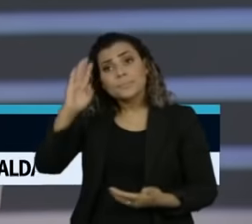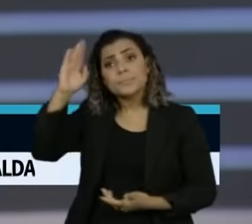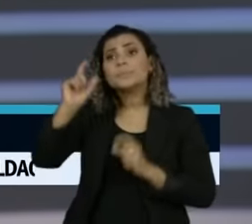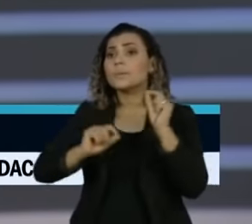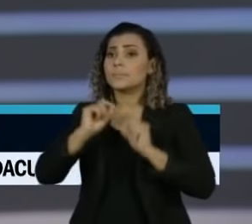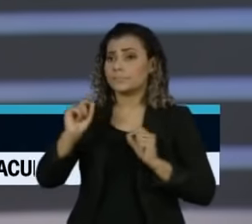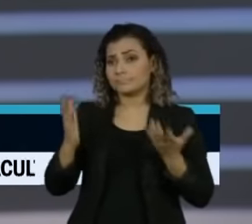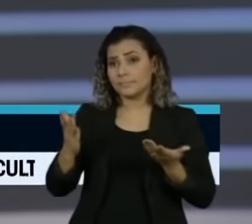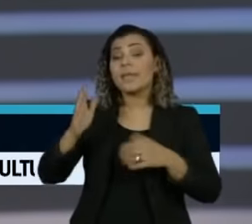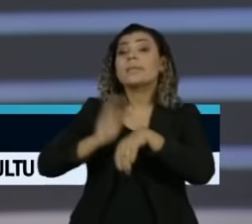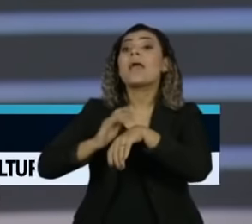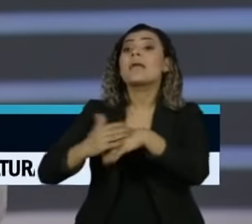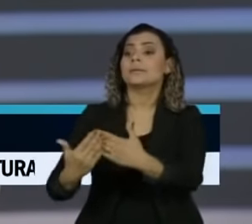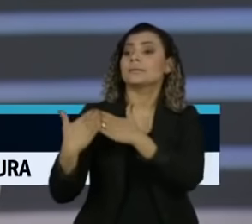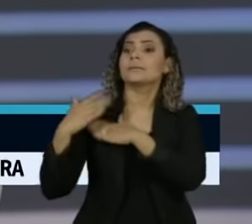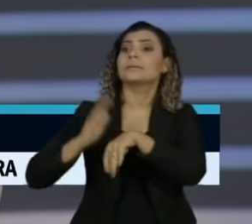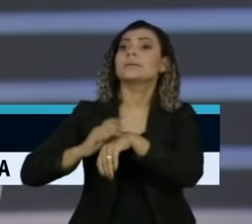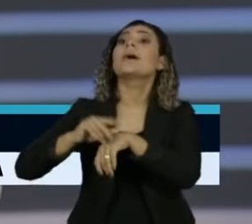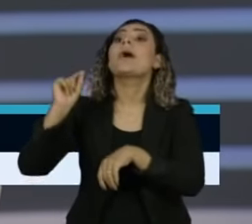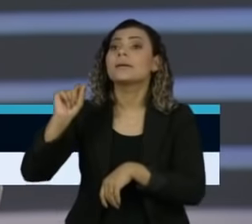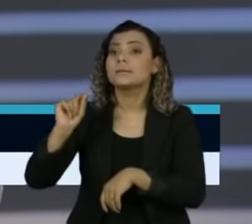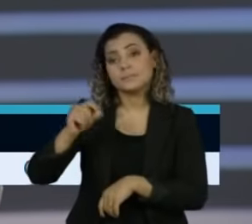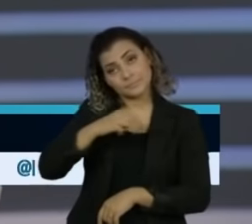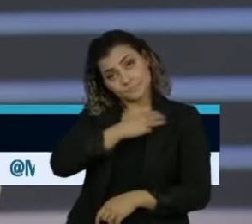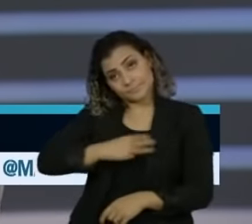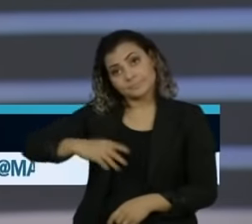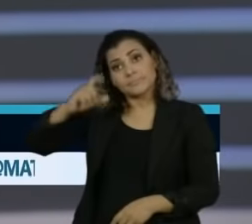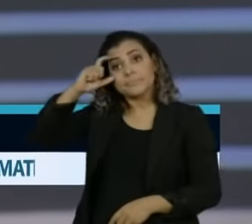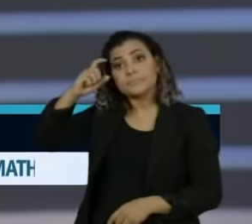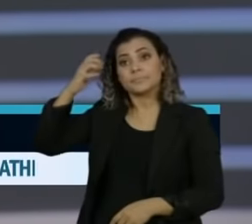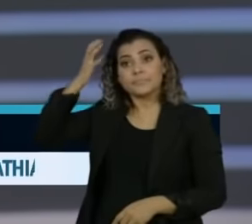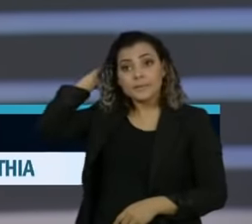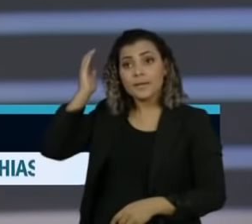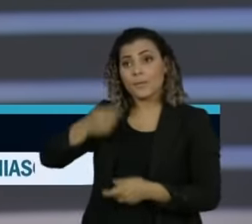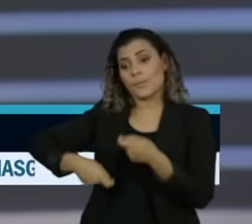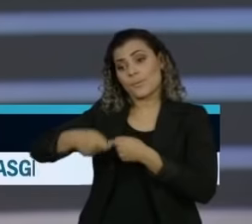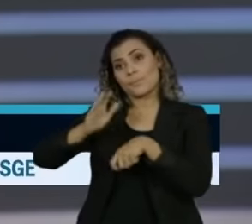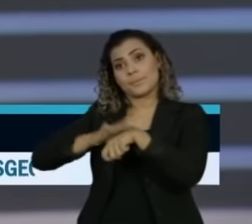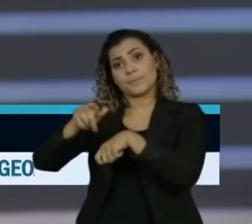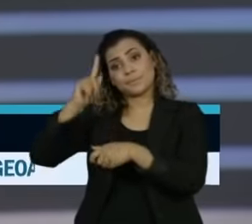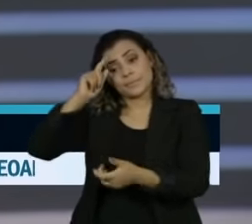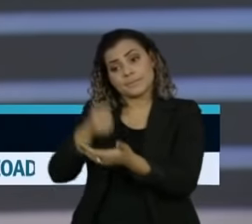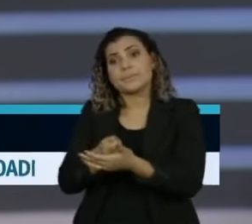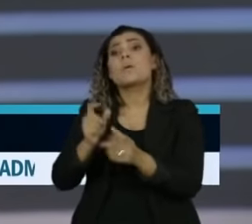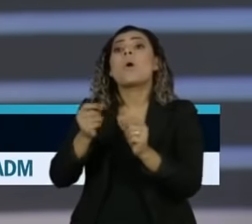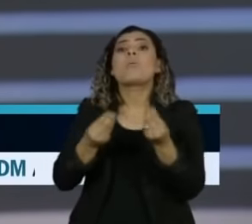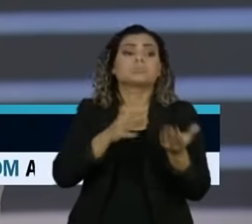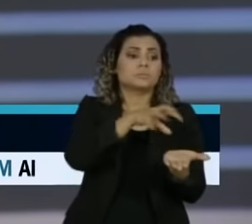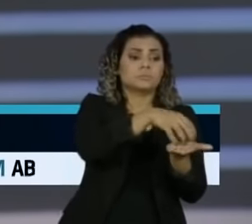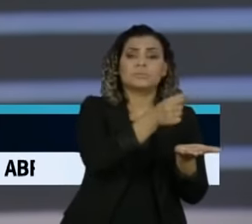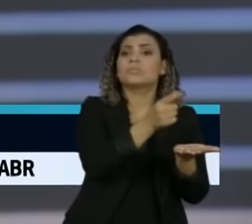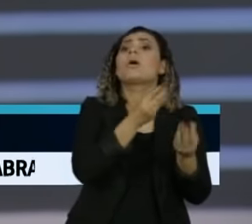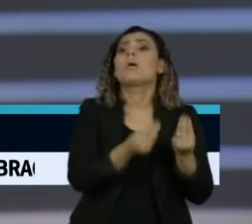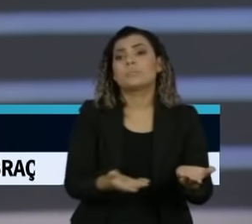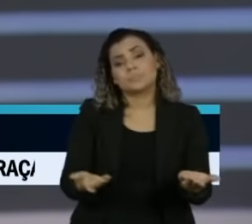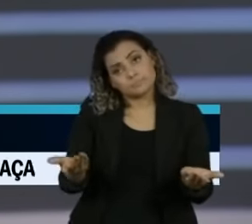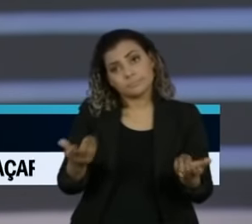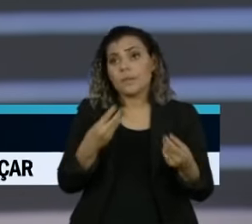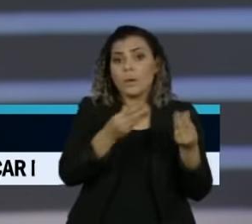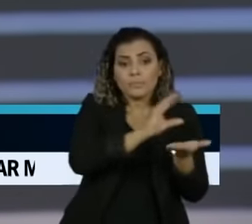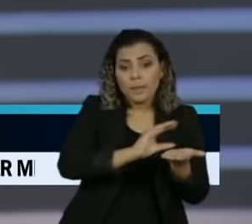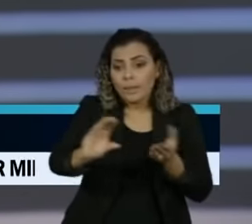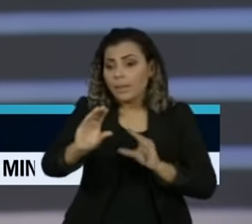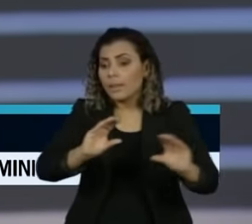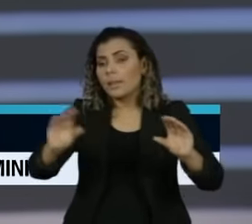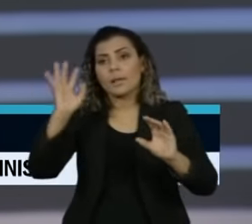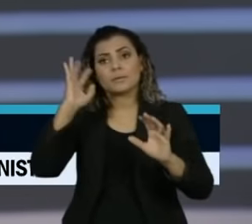aquele que tem a chave do cofre, o ministro da Economia, possa dar o norte de onde pode vir esse dinheiro e de que maneira pode ser encaminhada